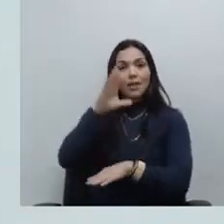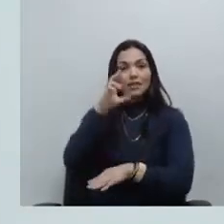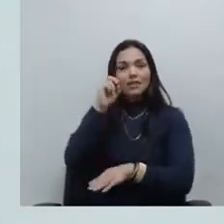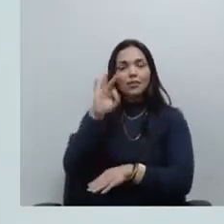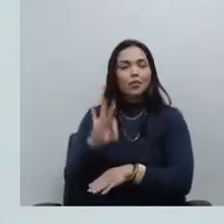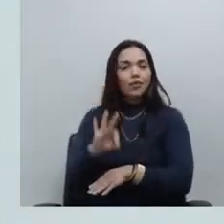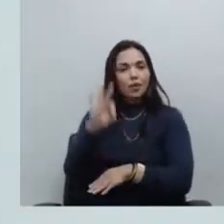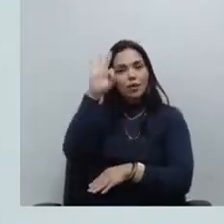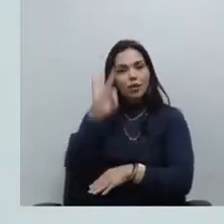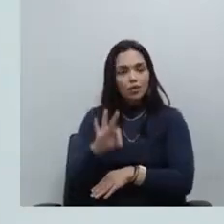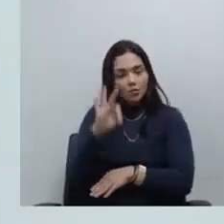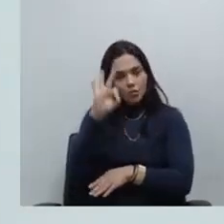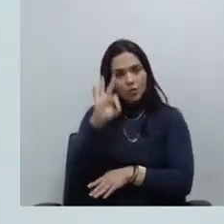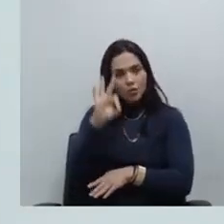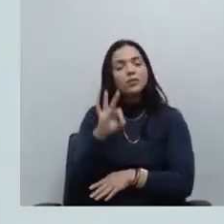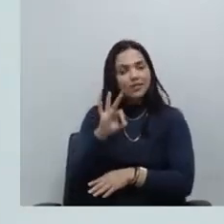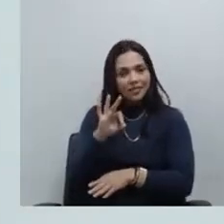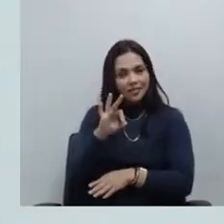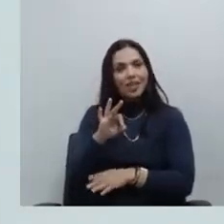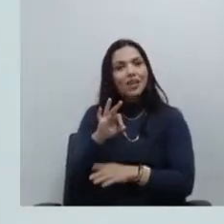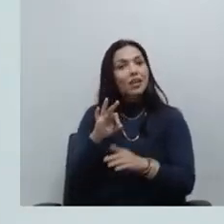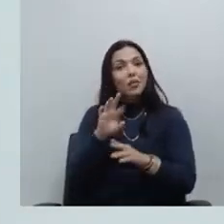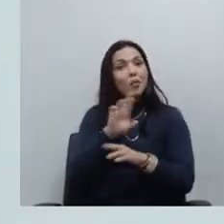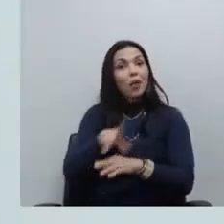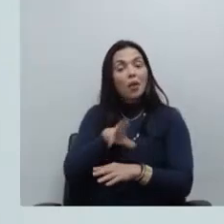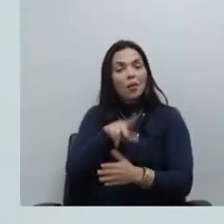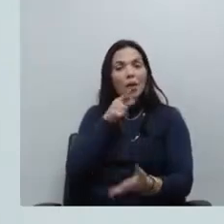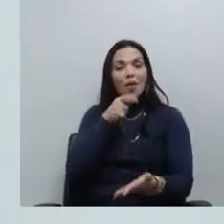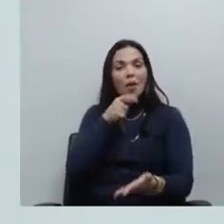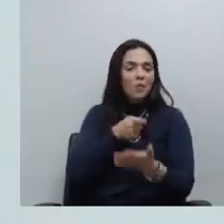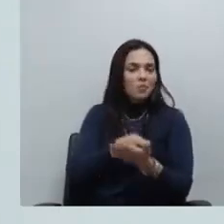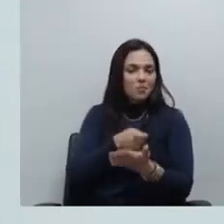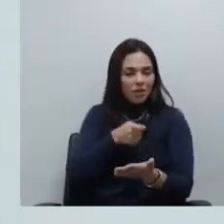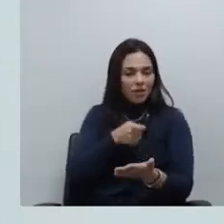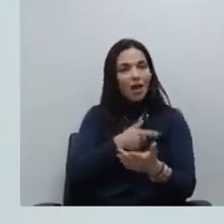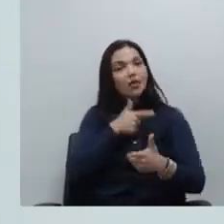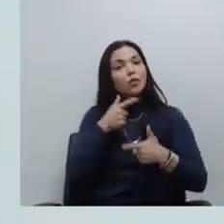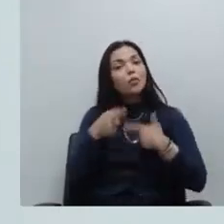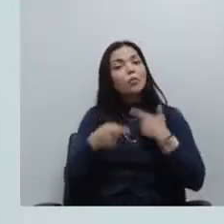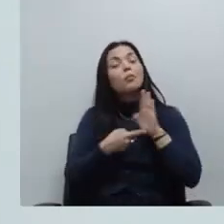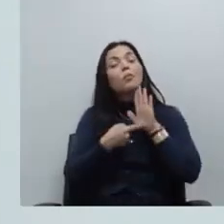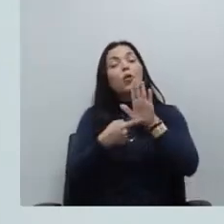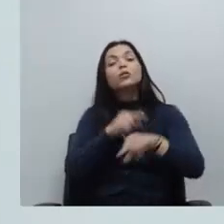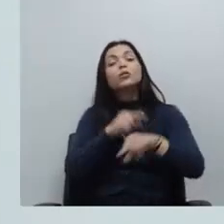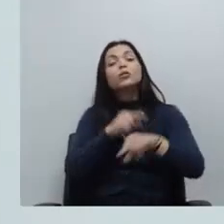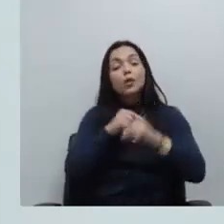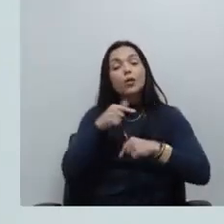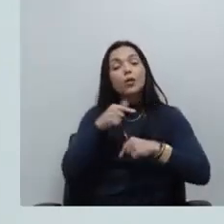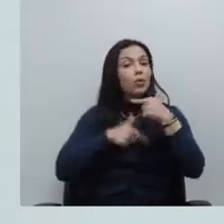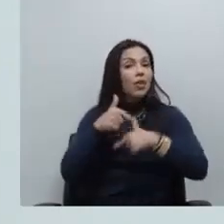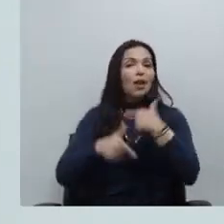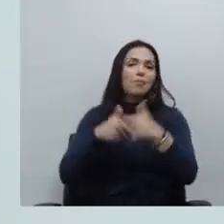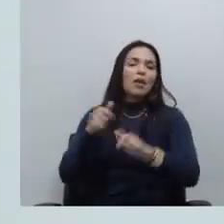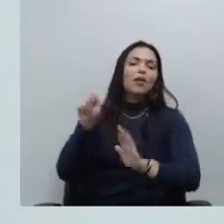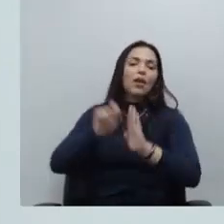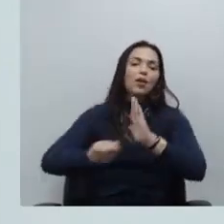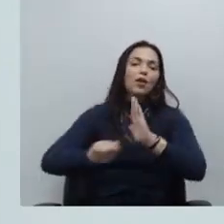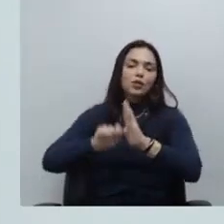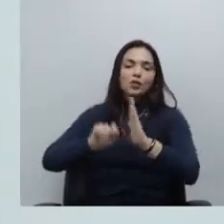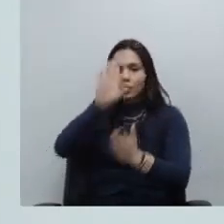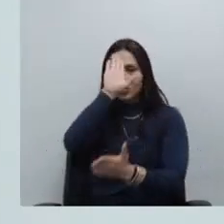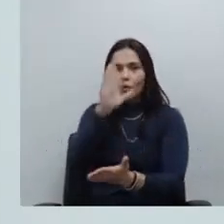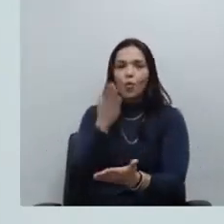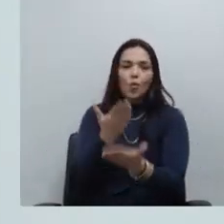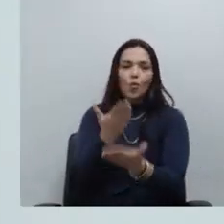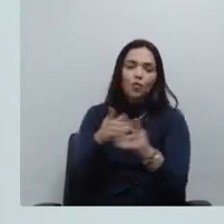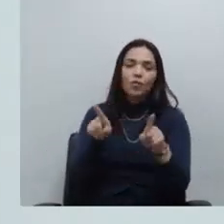que sequer era obrigatória referendando o trabalho que vem sendo desempenhado pela associação e confiando no trabalho